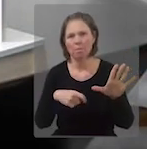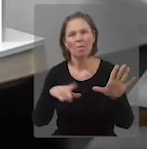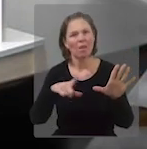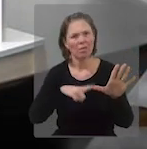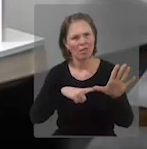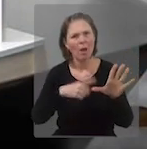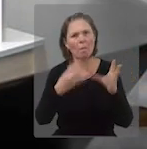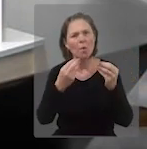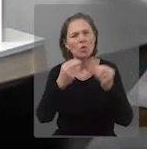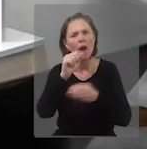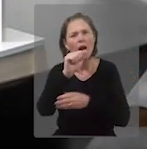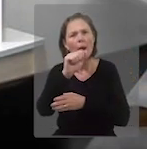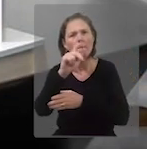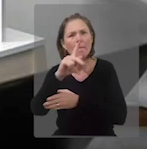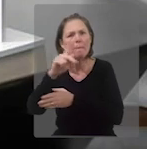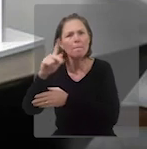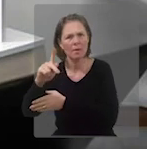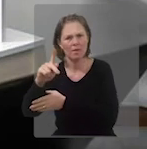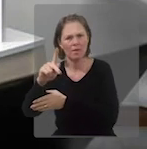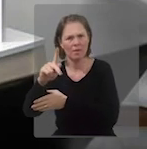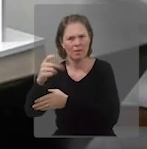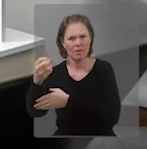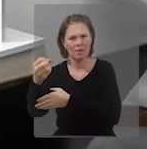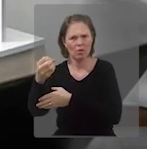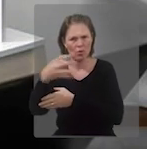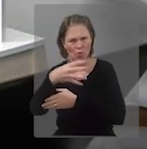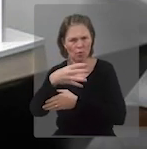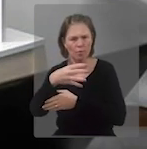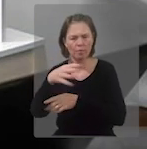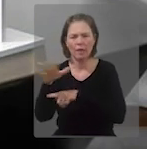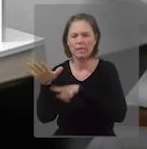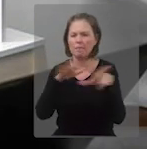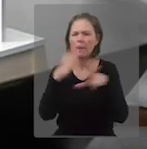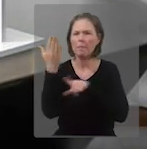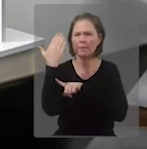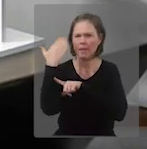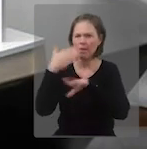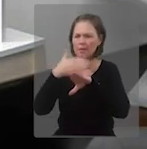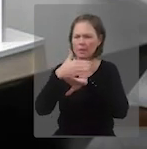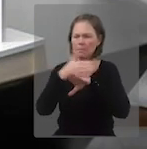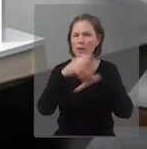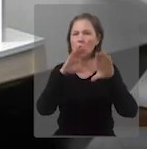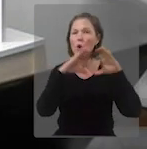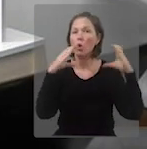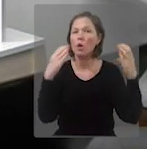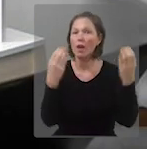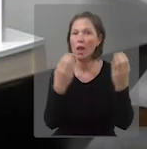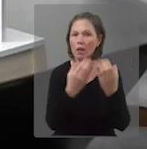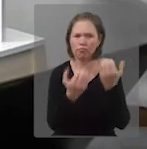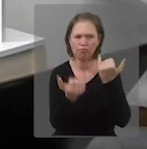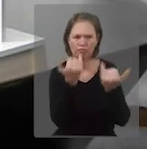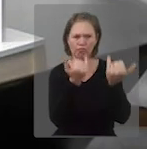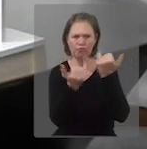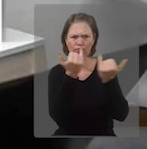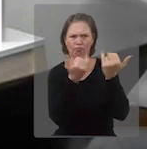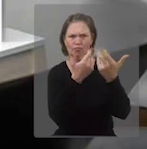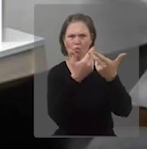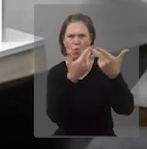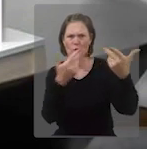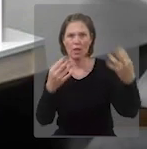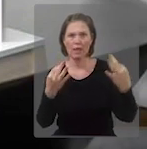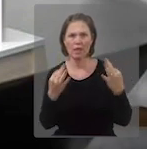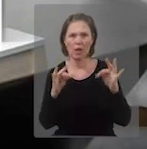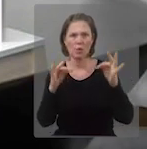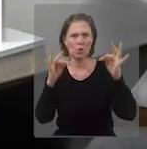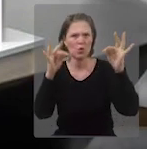surgido muitos aplicativos, inclusive, na semana passada, gente teve a oportunidade de participar de um congresso. E sempre